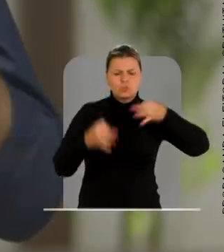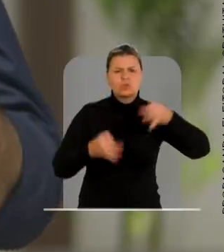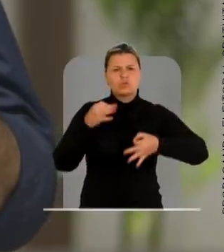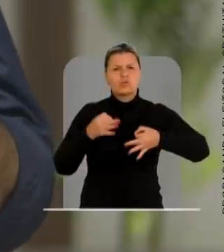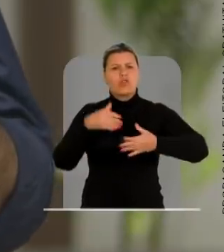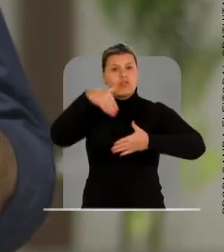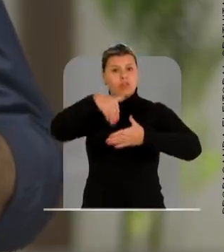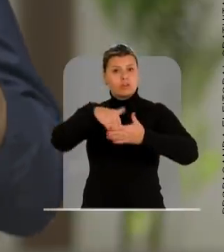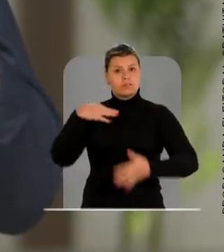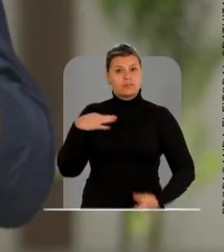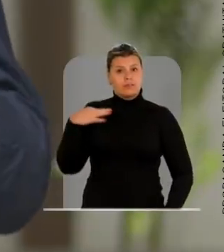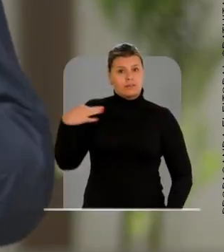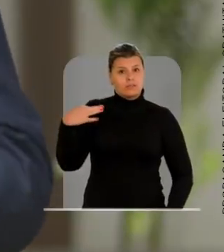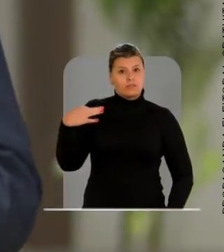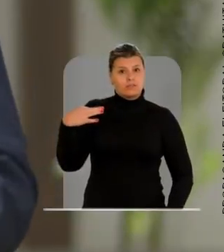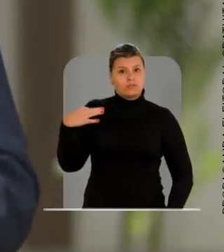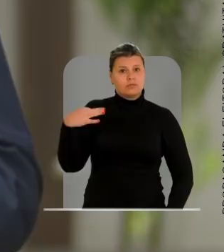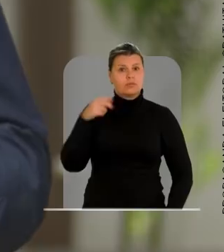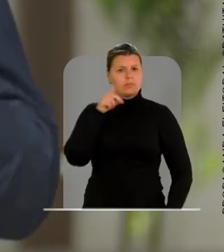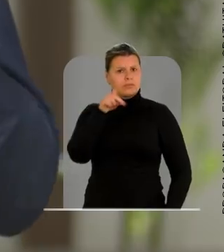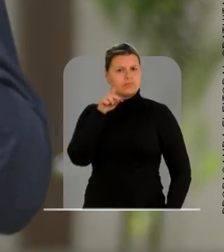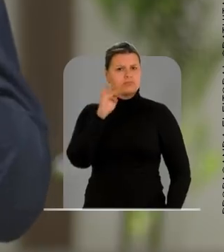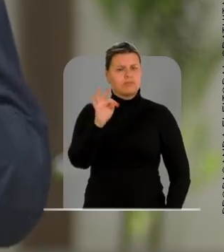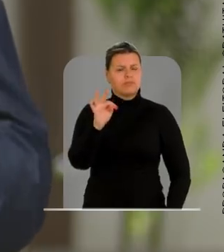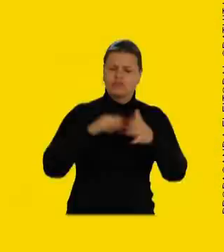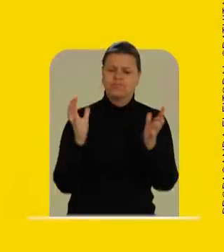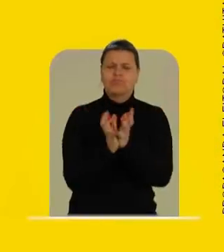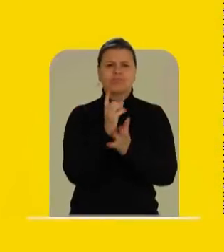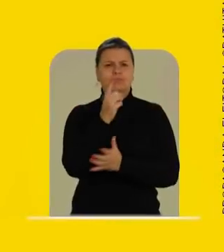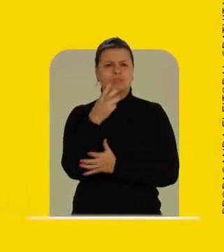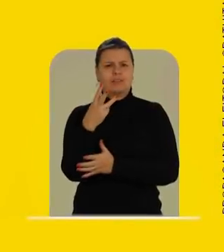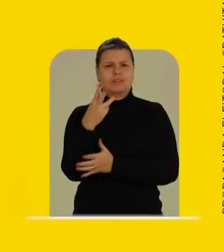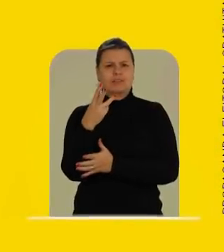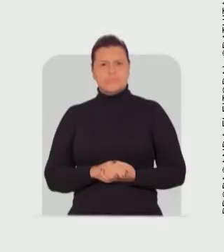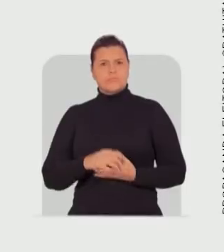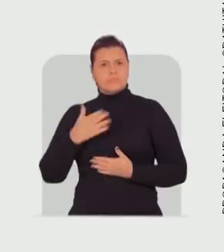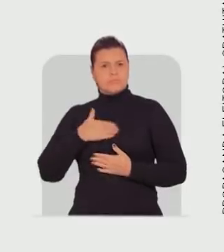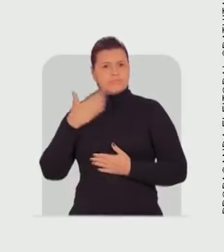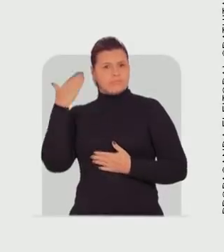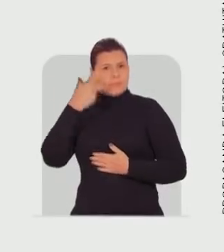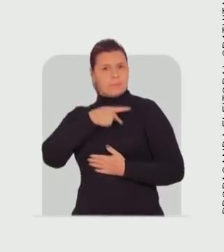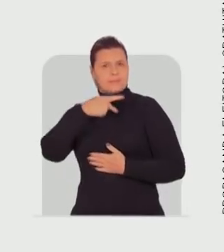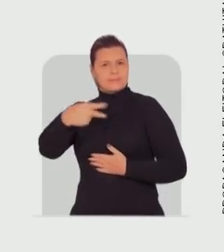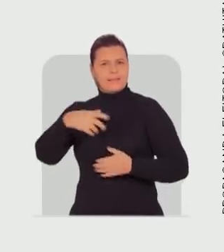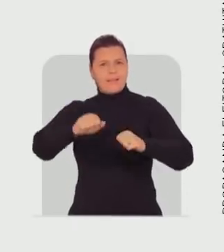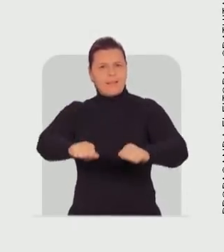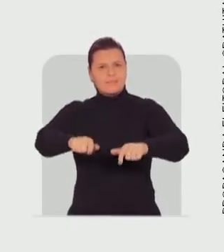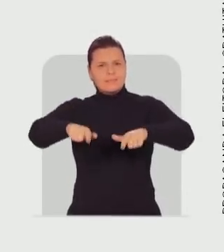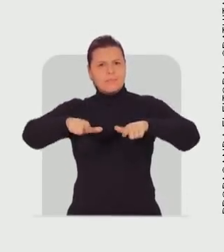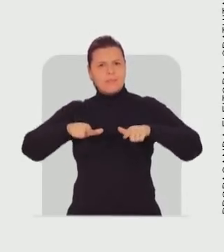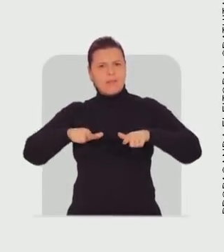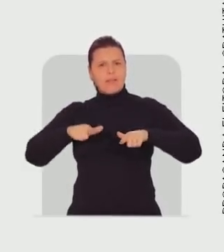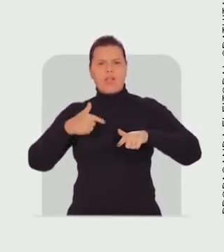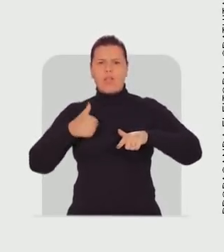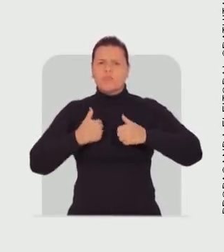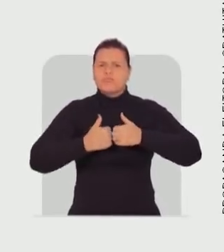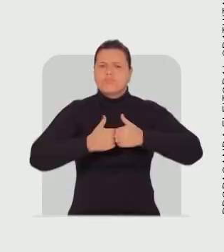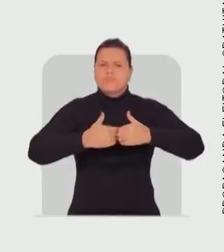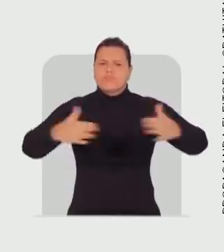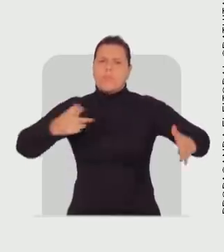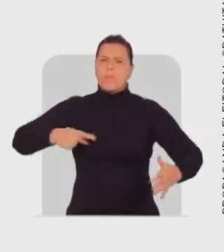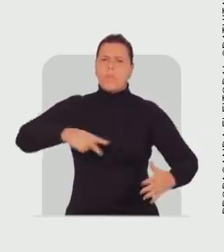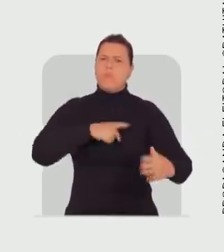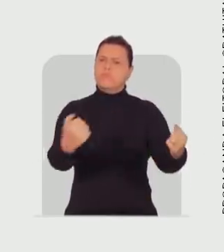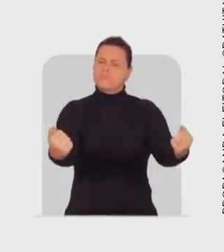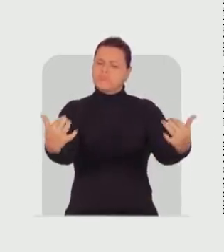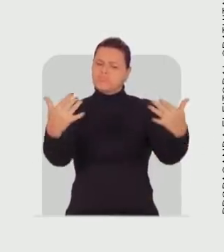um Rio Grande justo. Vote nos candidatos do PT. Time do 13. A presidência da Assembleia Legislativa abria